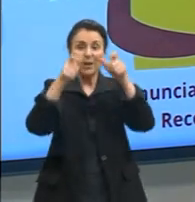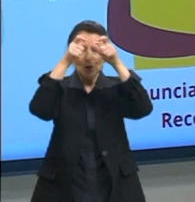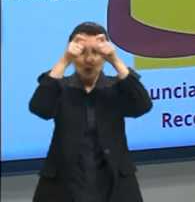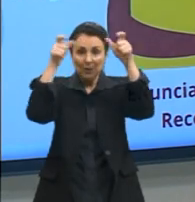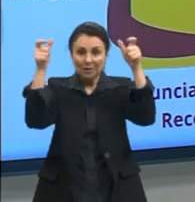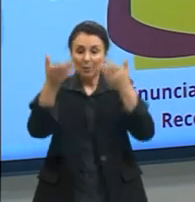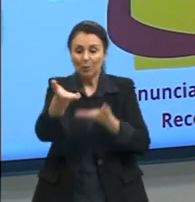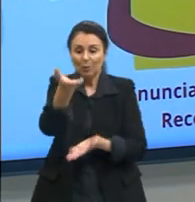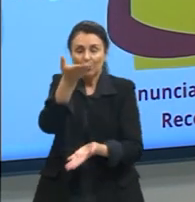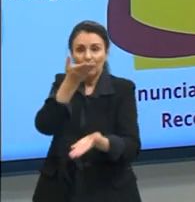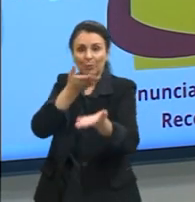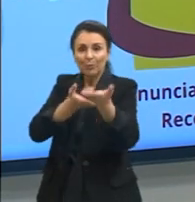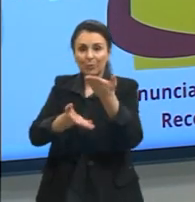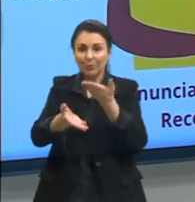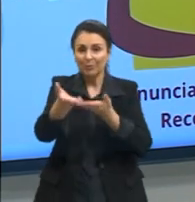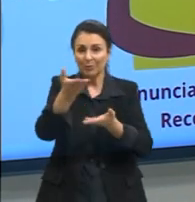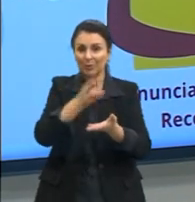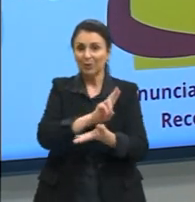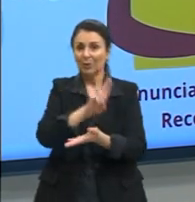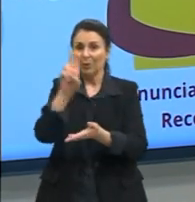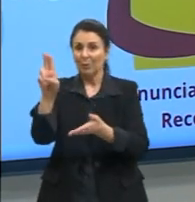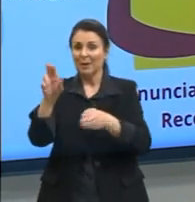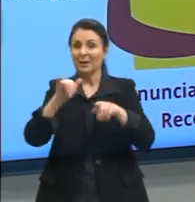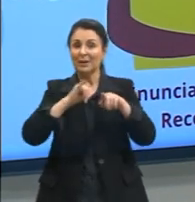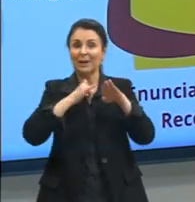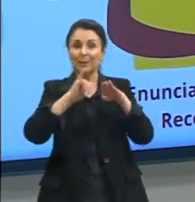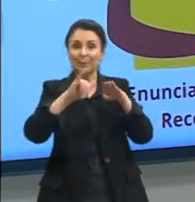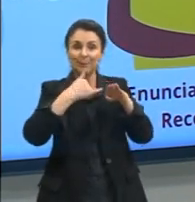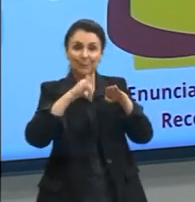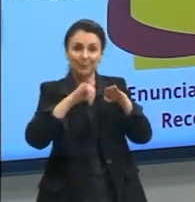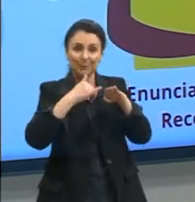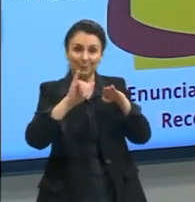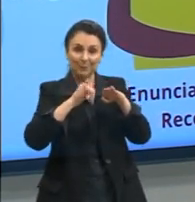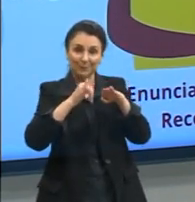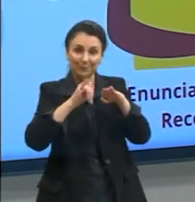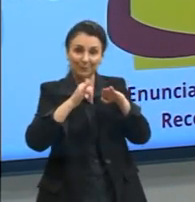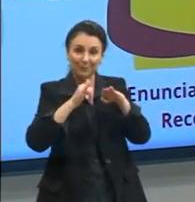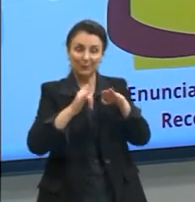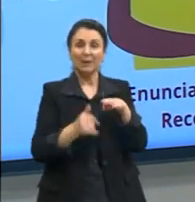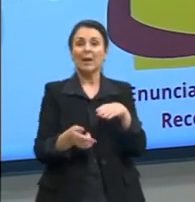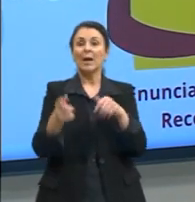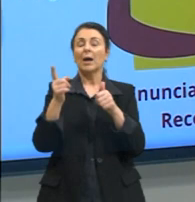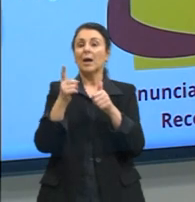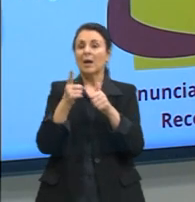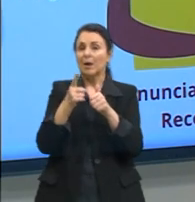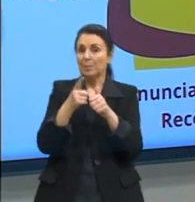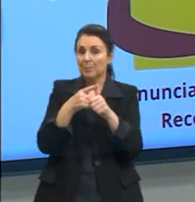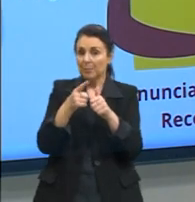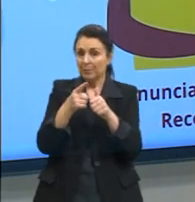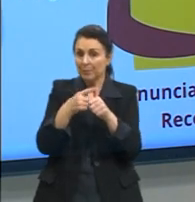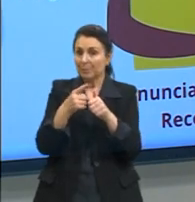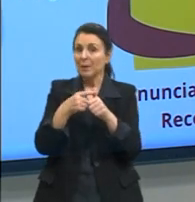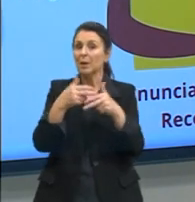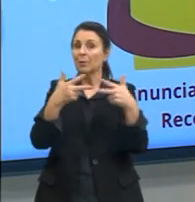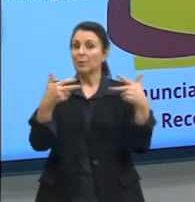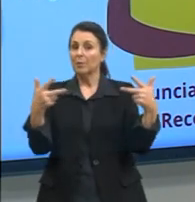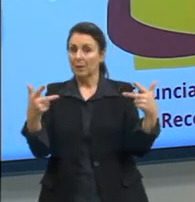compartilhado, eu chamo de mensagem. Esse é o nosso primeiro elemento da comunicação.